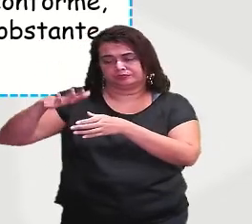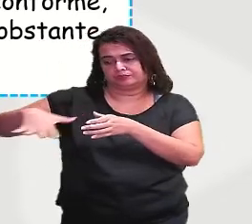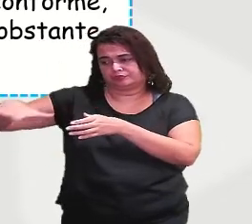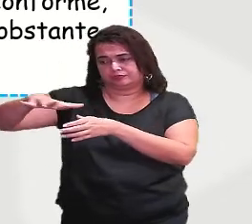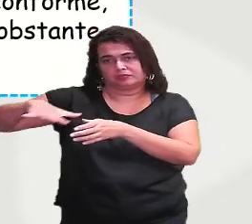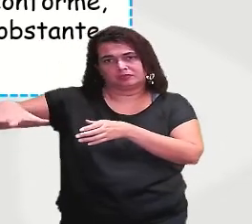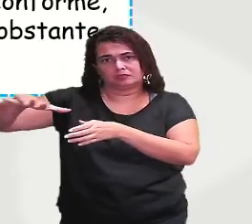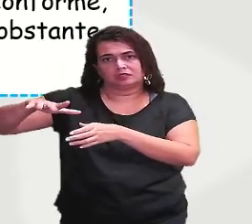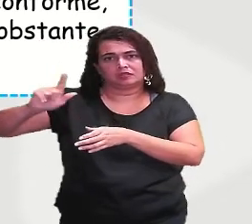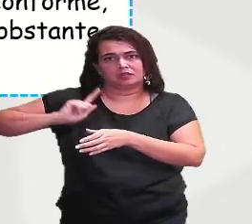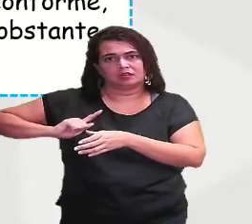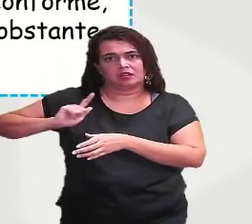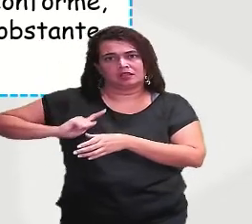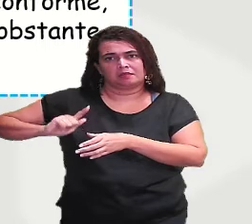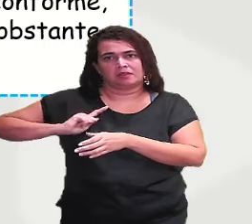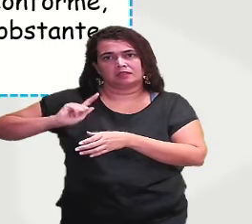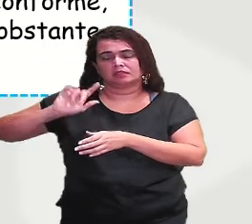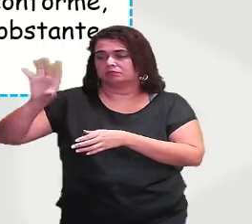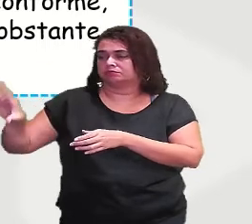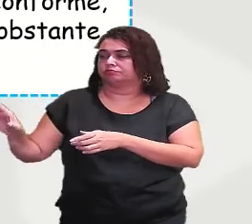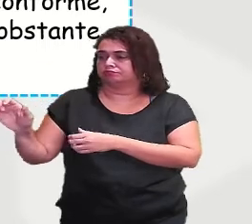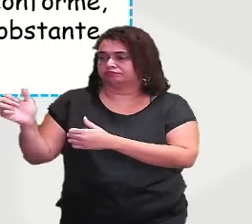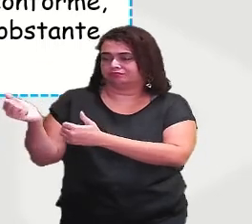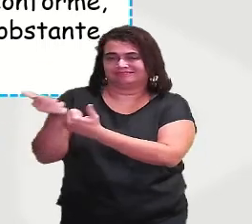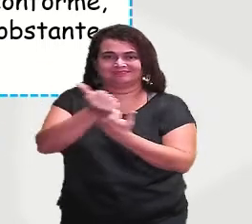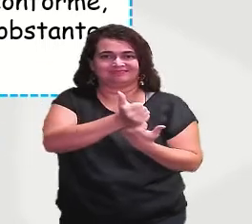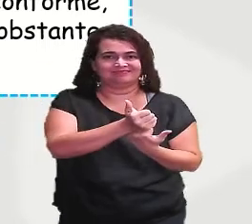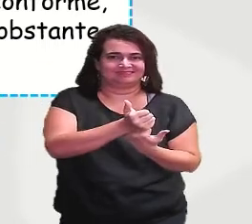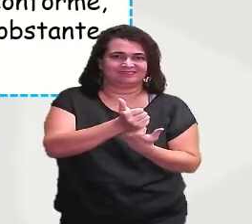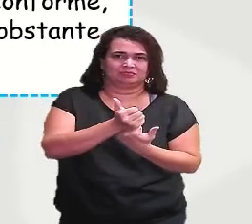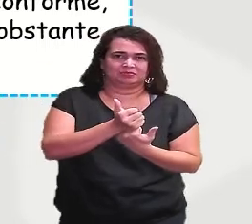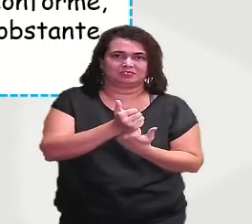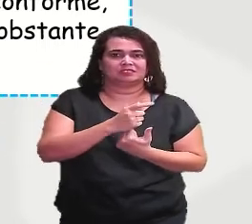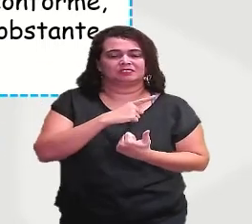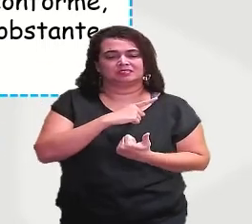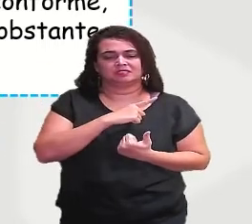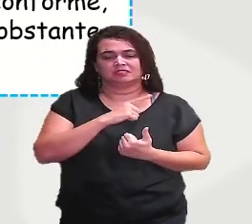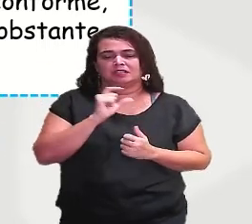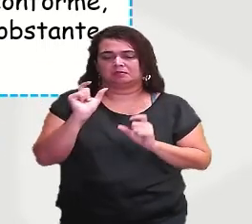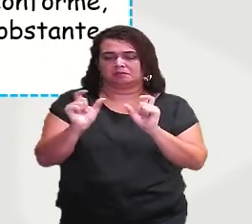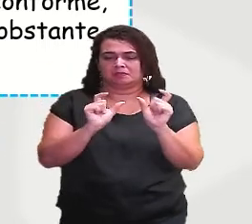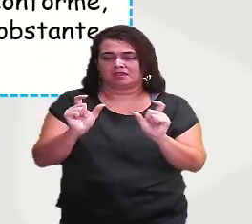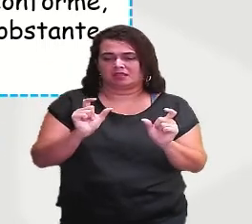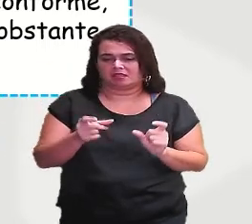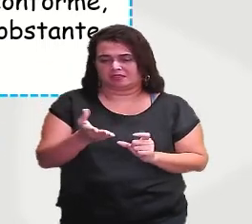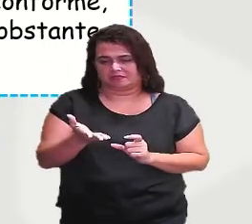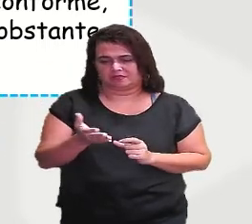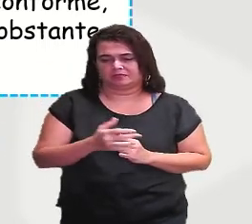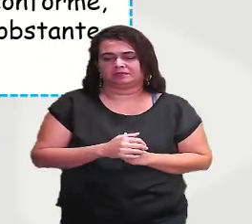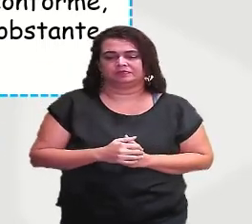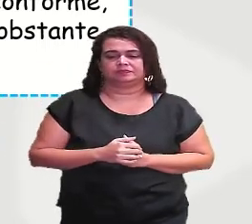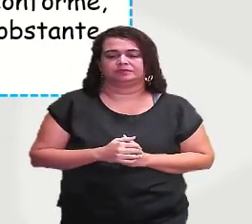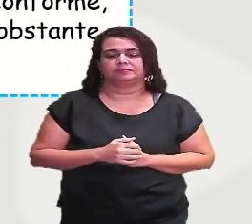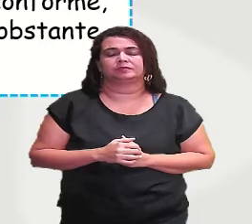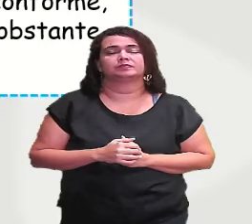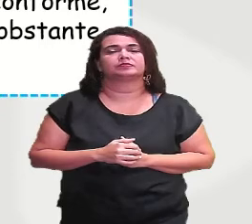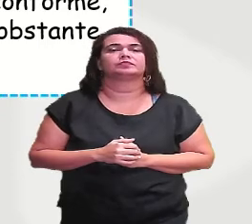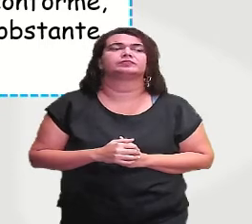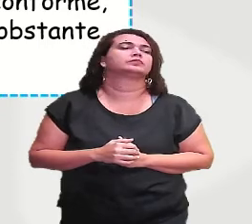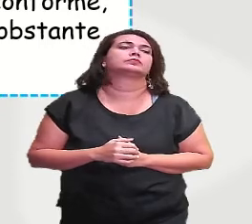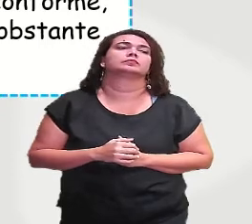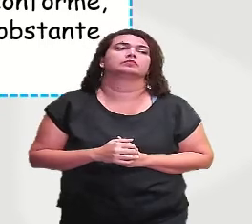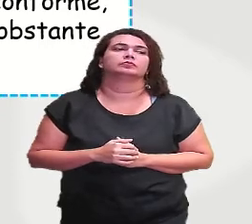ocasionalmente com preposição. Então, conforme, consoante, durante, exceto,